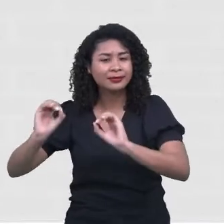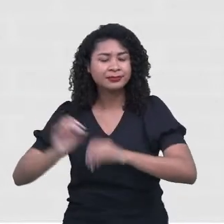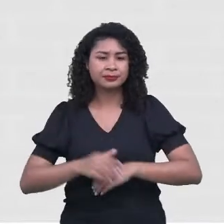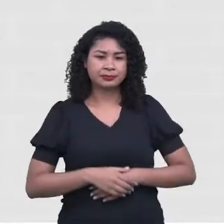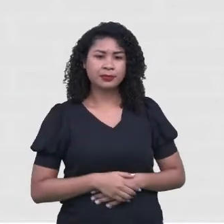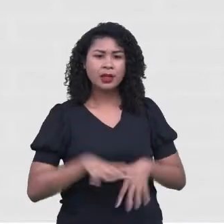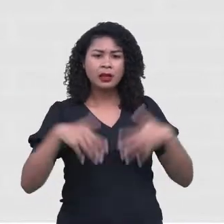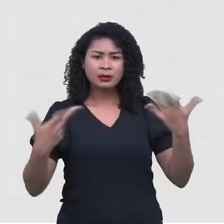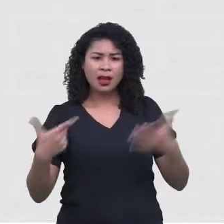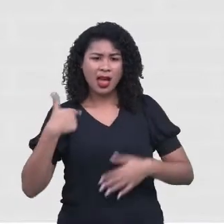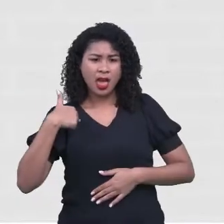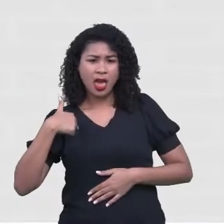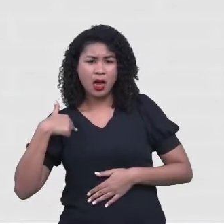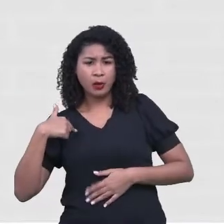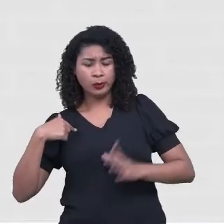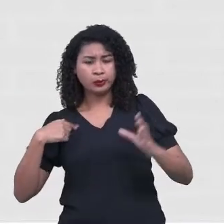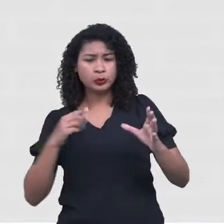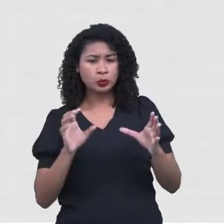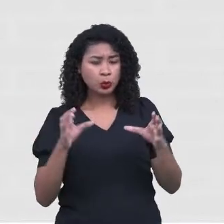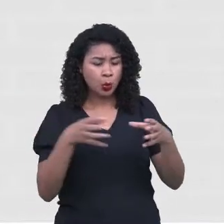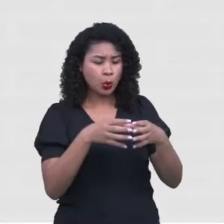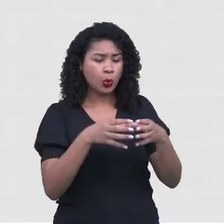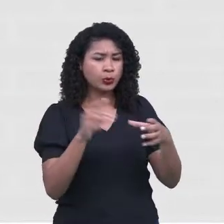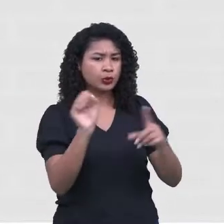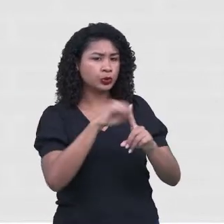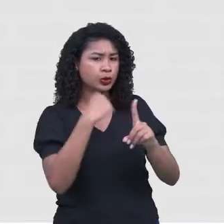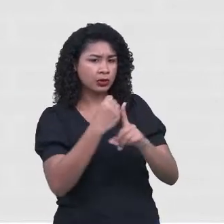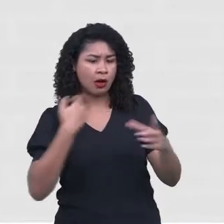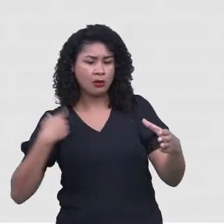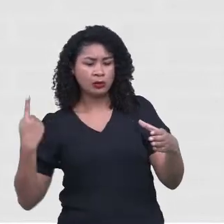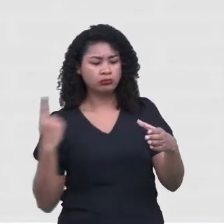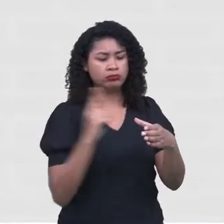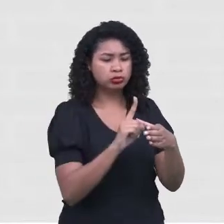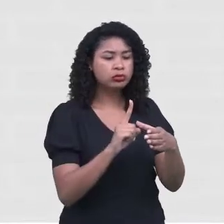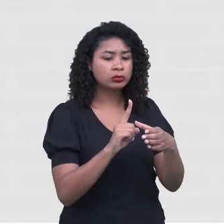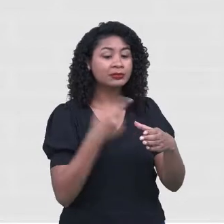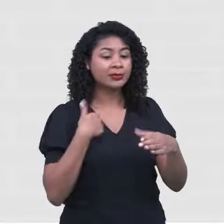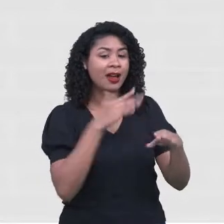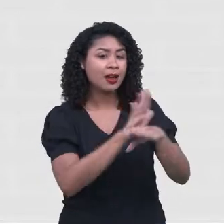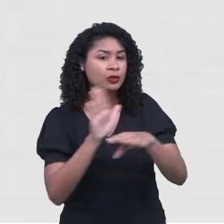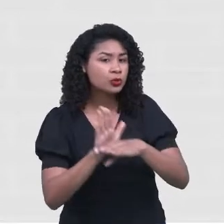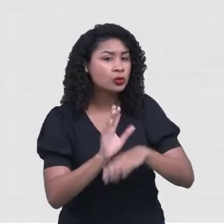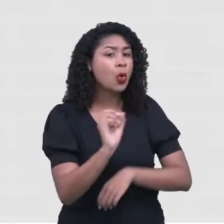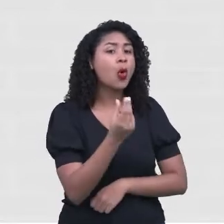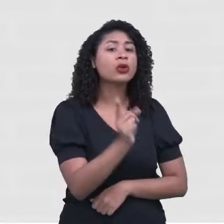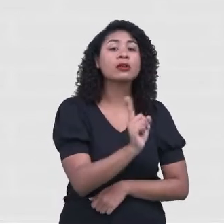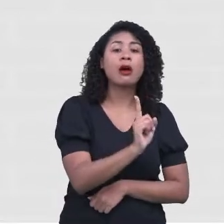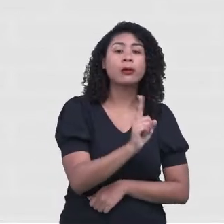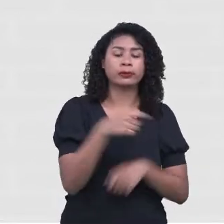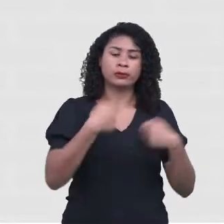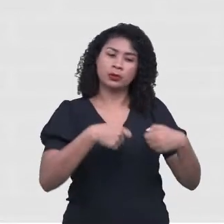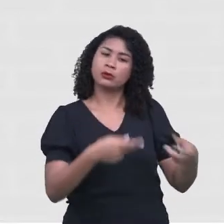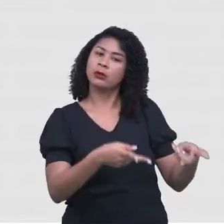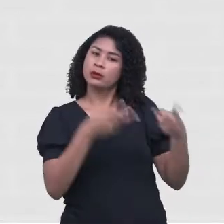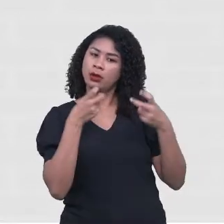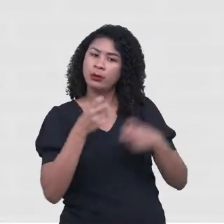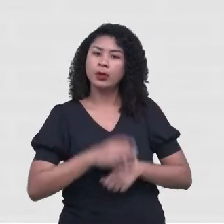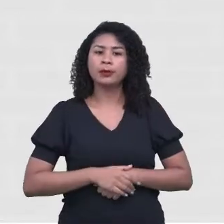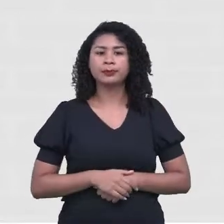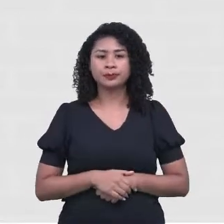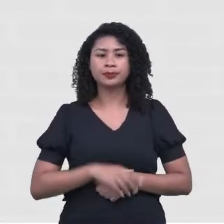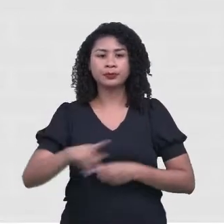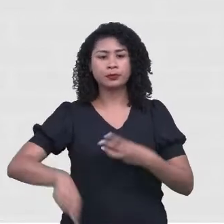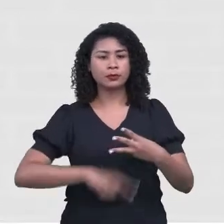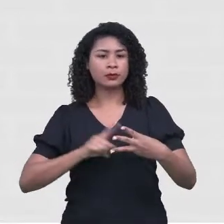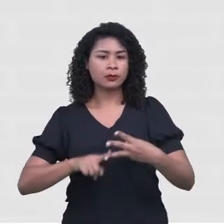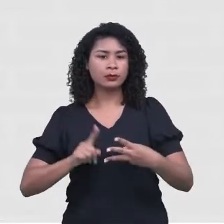agradável? Um desenvolvimento de propósito. Que é o próximo. O que eu vou fazer para alcançar os meus